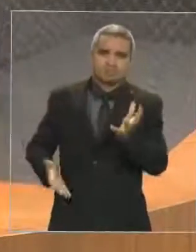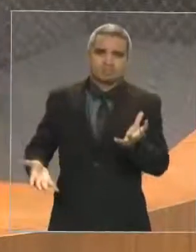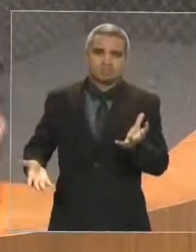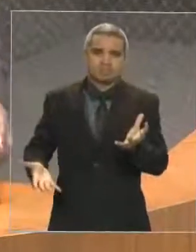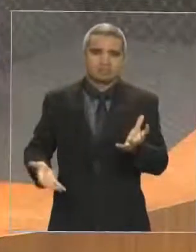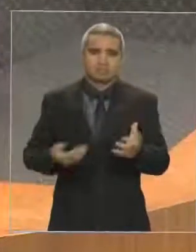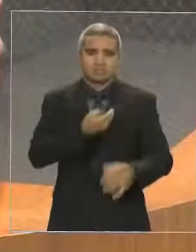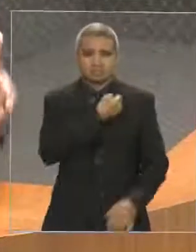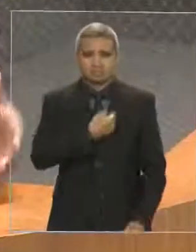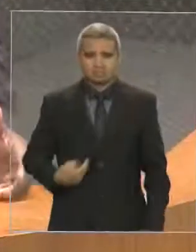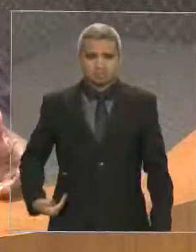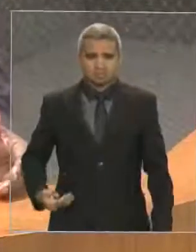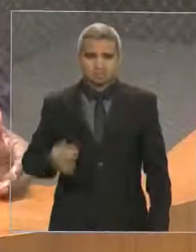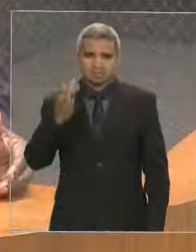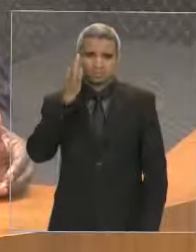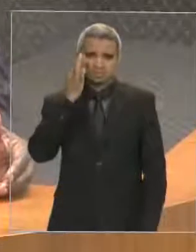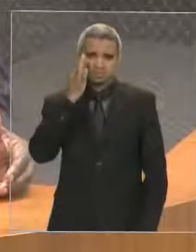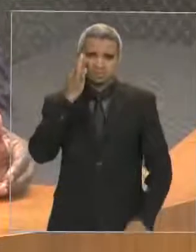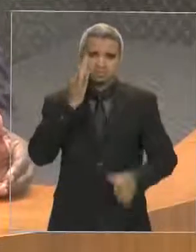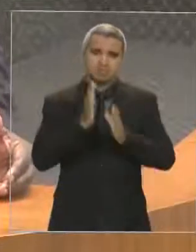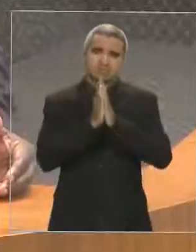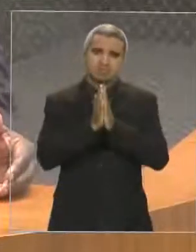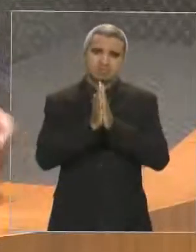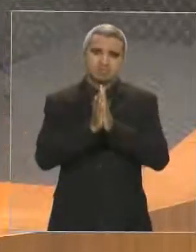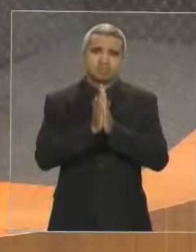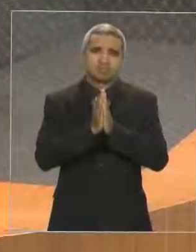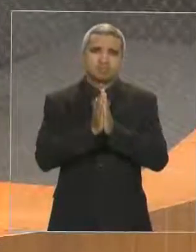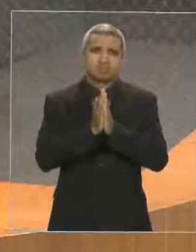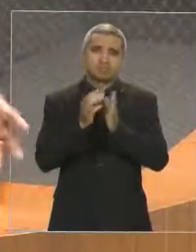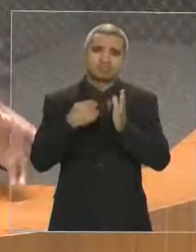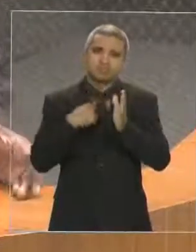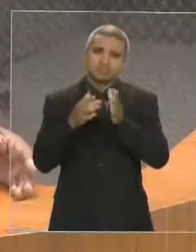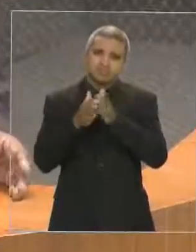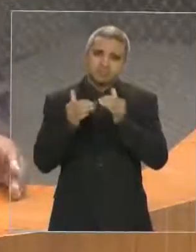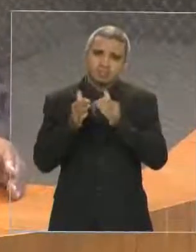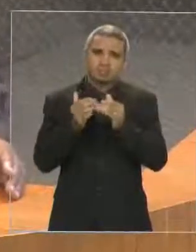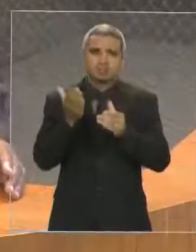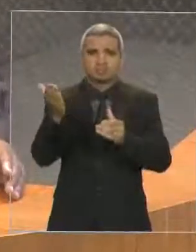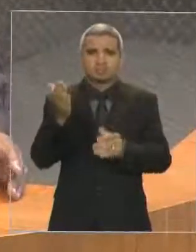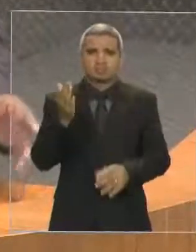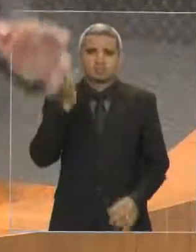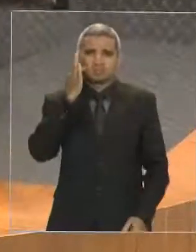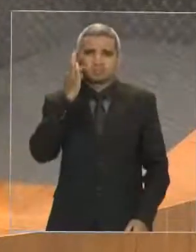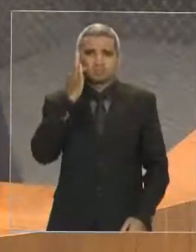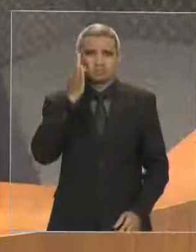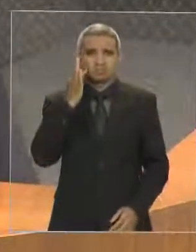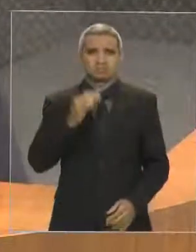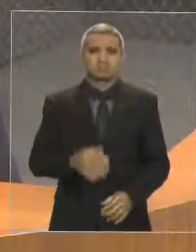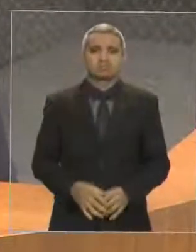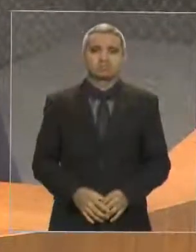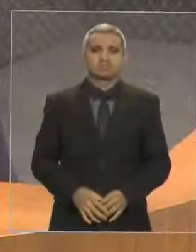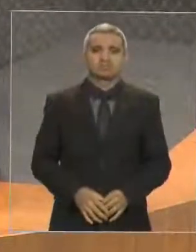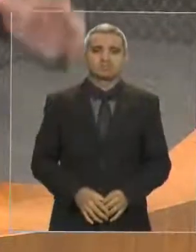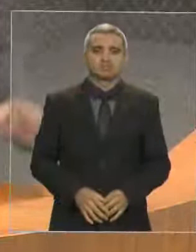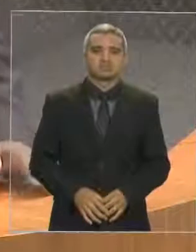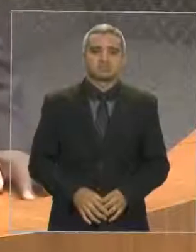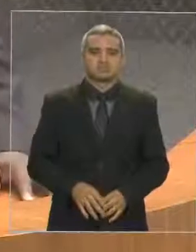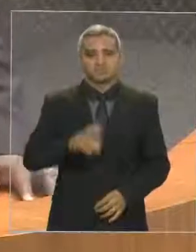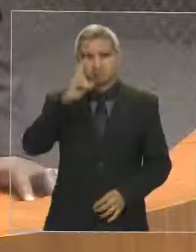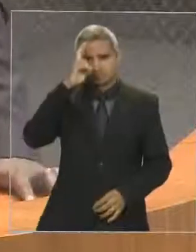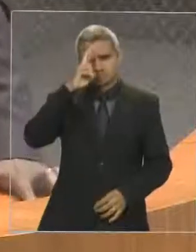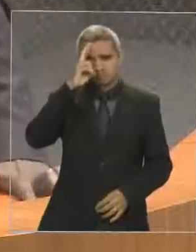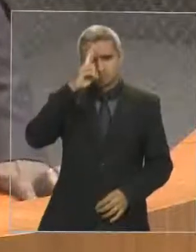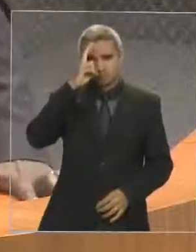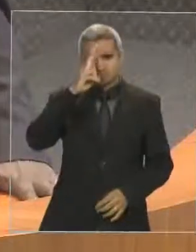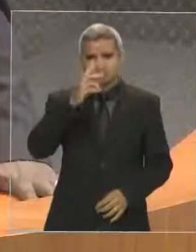apelo para a sensibilidade do senhor, que o senhor já tomou em sua peito. Eu lembro que aqui, muito bem que o Bertinho, no